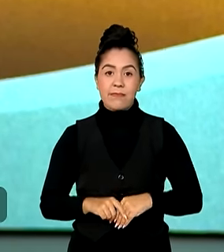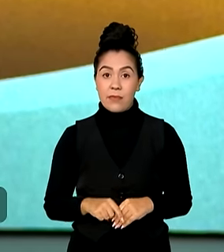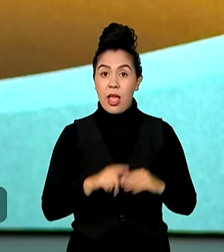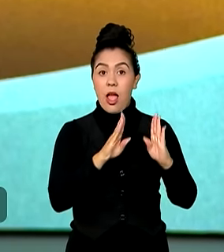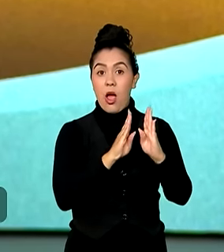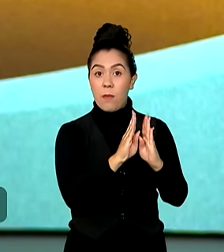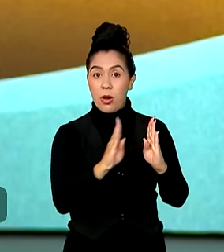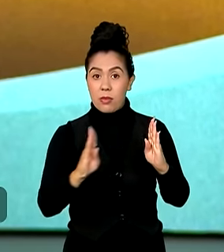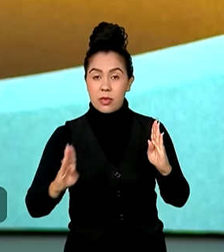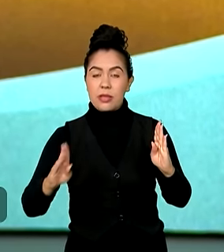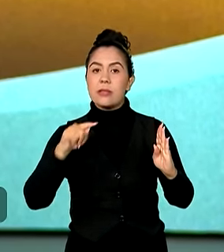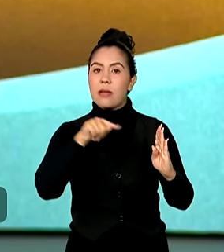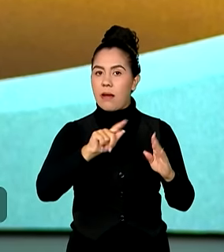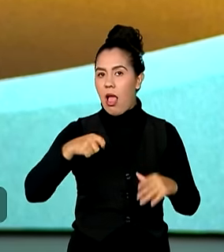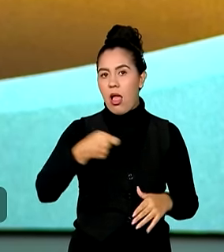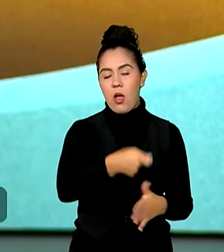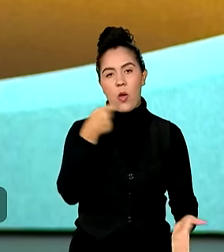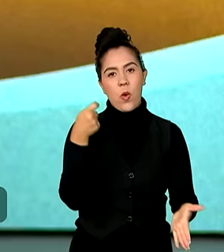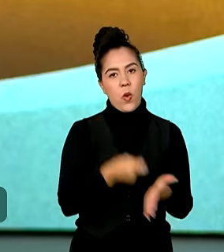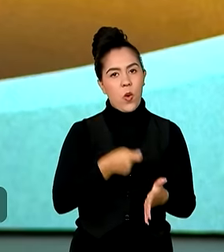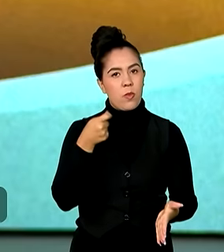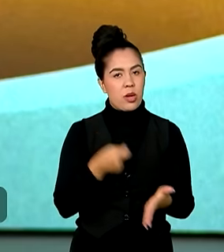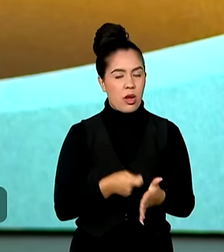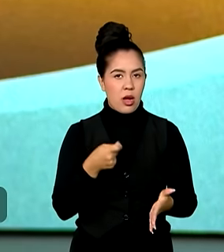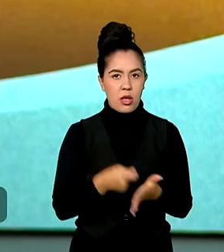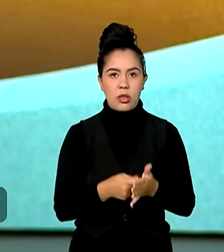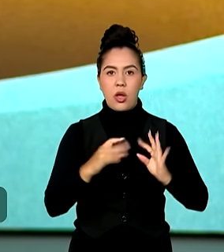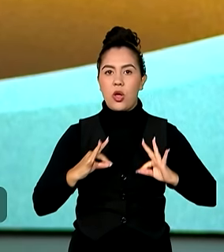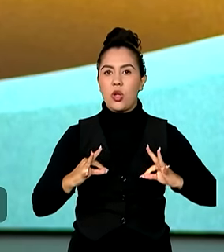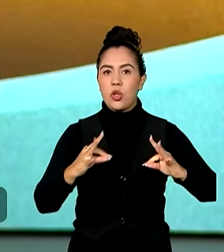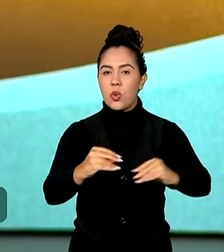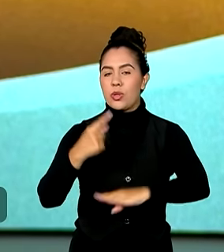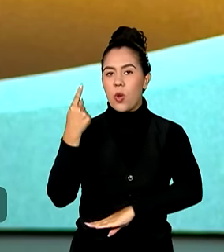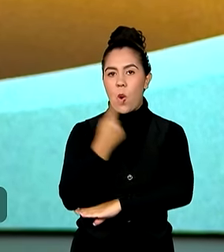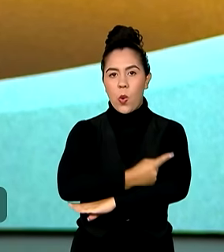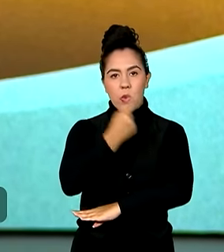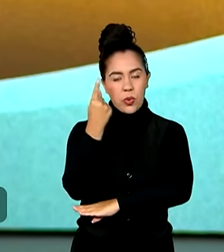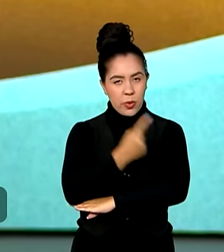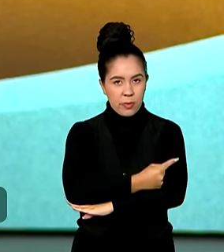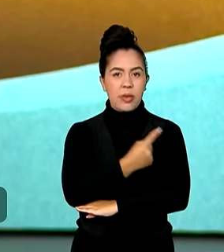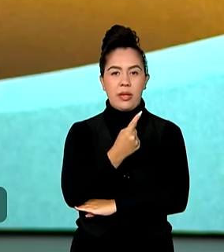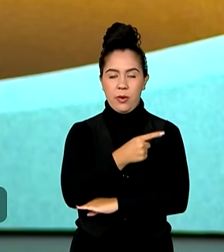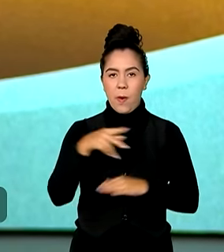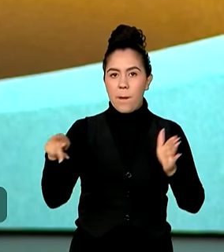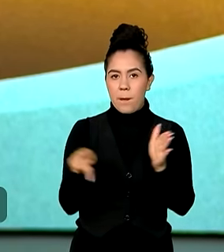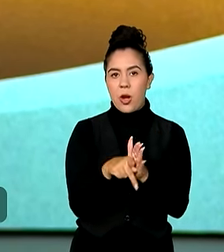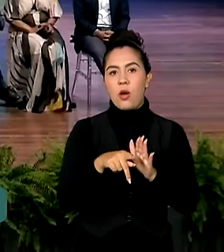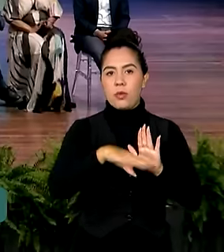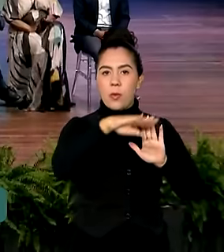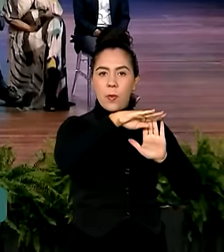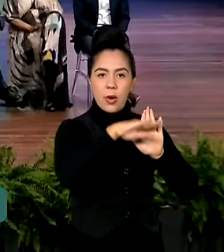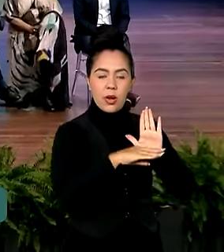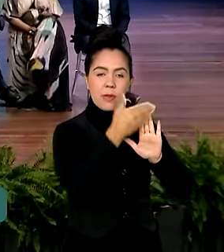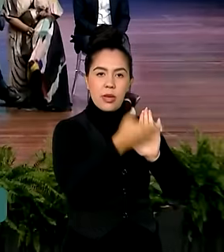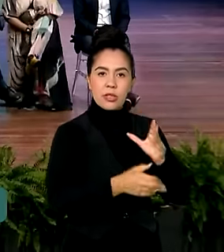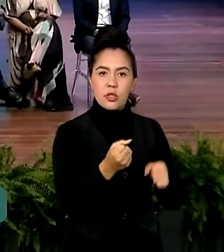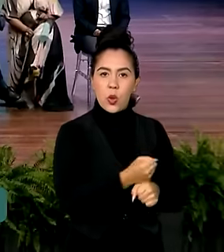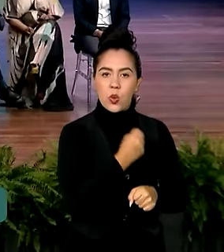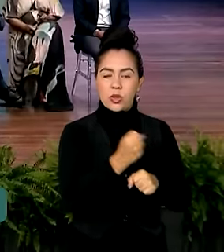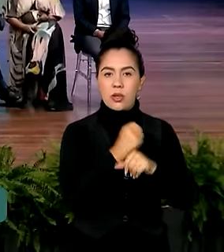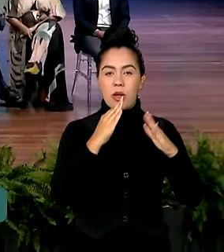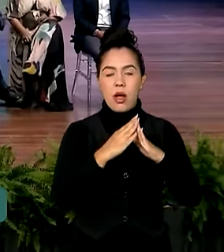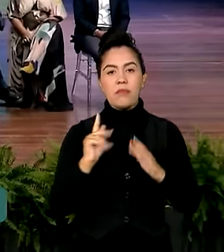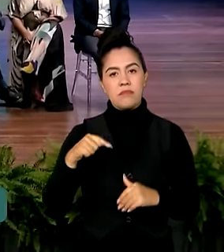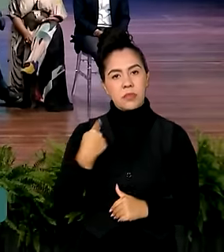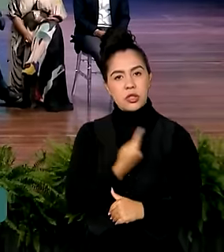bibliotecas agora serão obrigatórias em todos os condomínios do Minha Casa Minha Vida, presidente. E nós discutimos com o Ministério